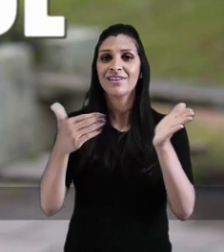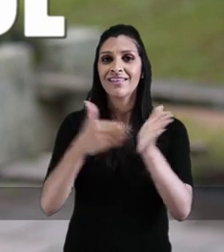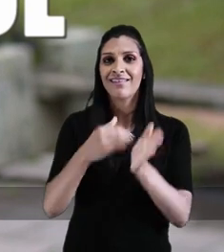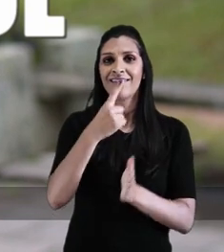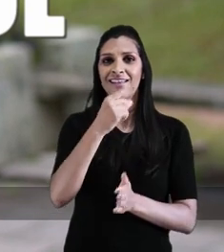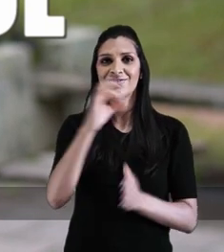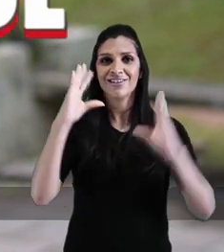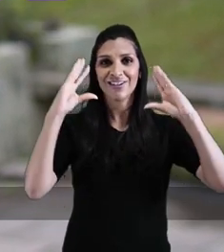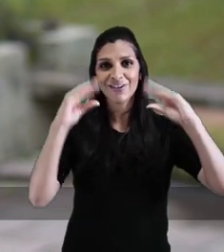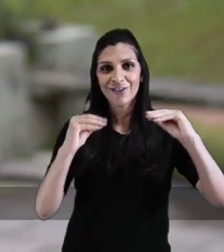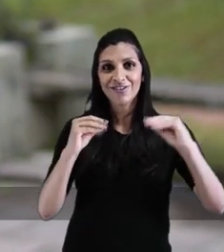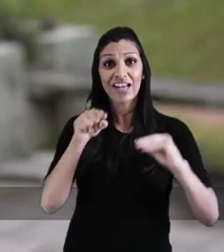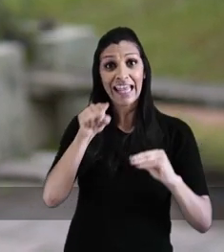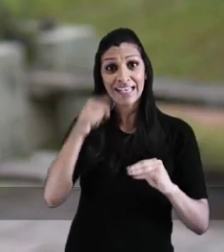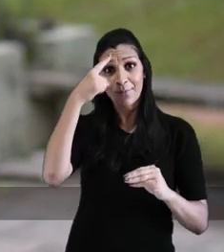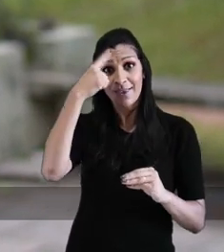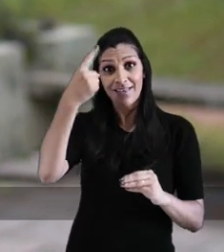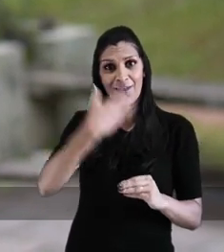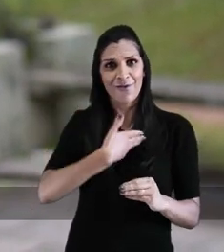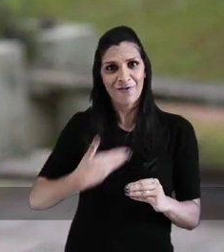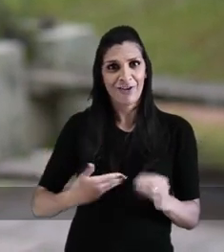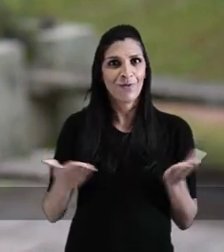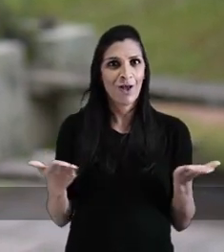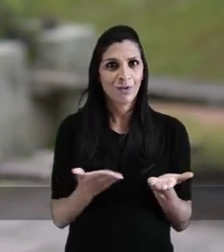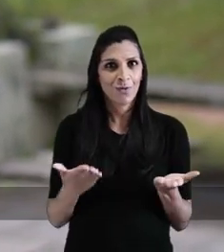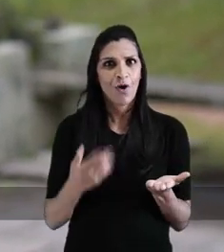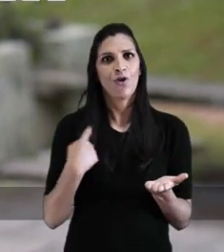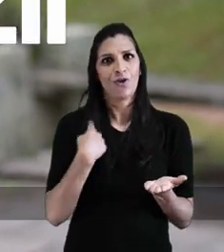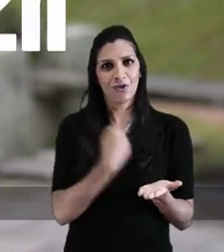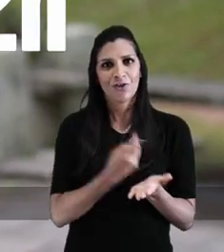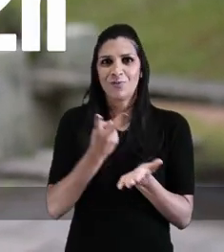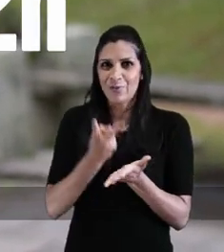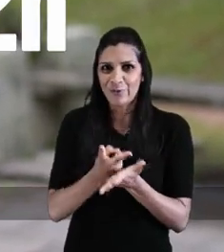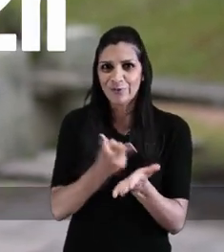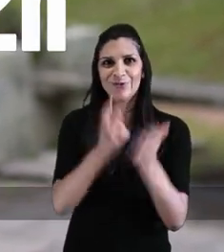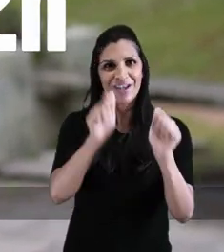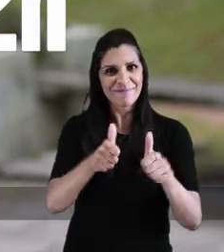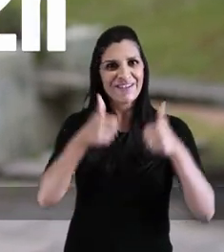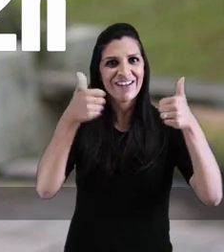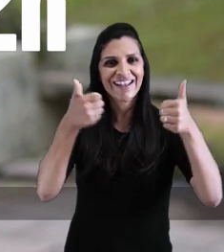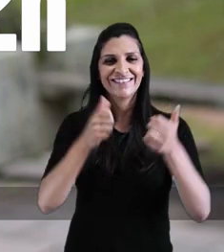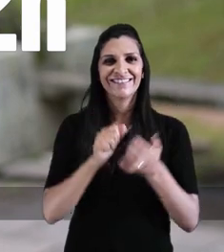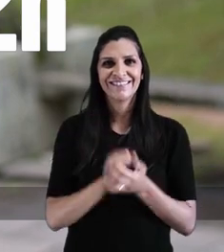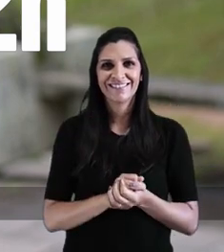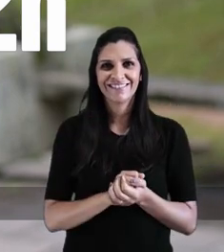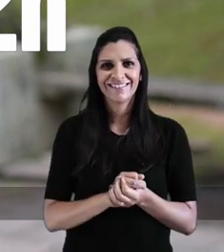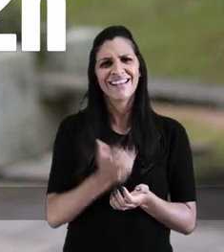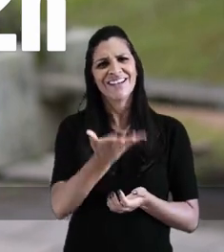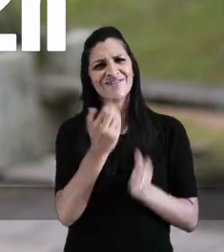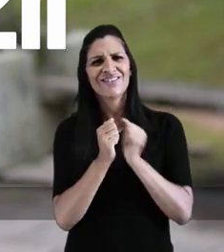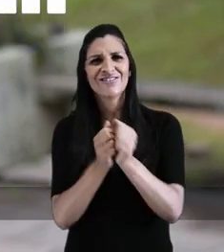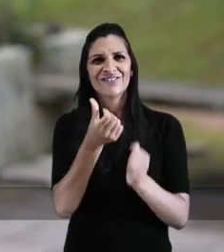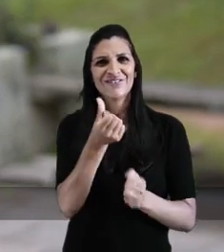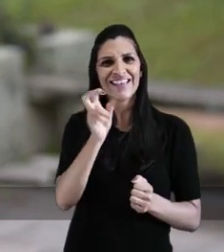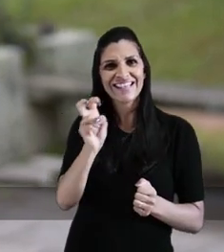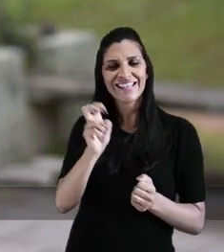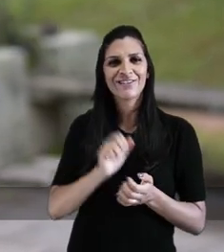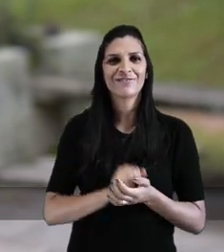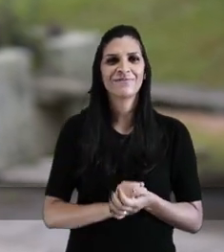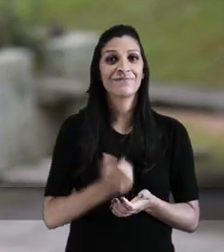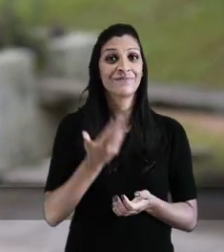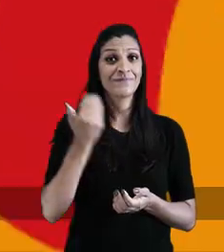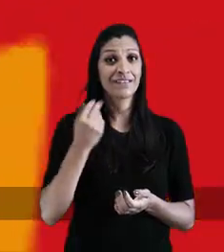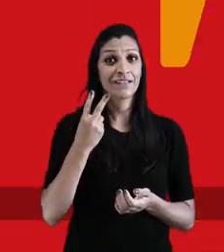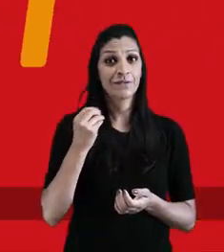ampliar o número de postos com horário de atendimento até as 22 horas. Essa é uma ideia da atual gestão, que nós vamos manter e